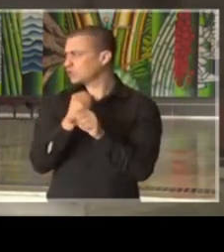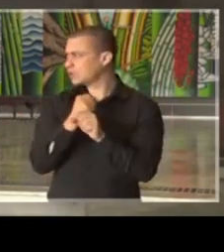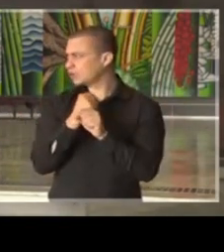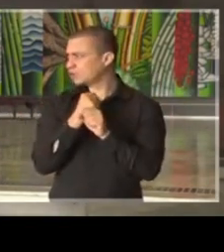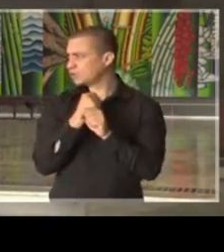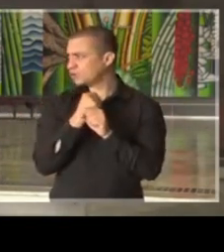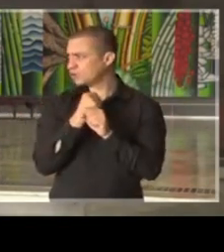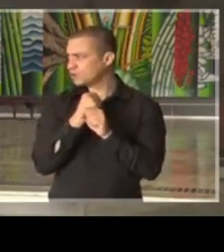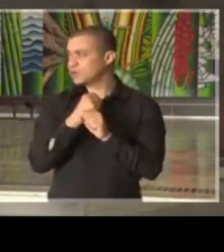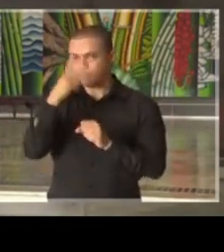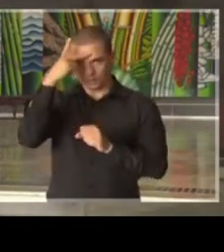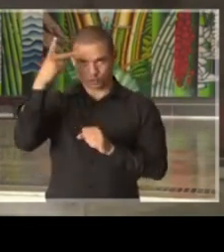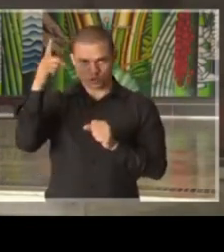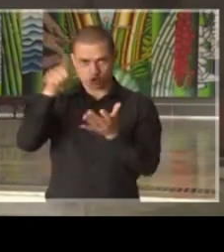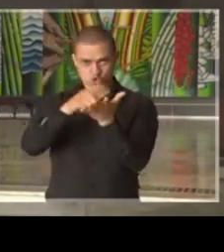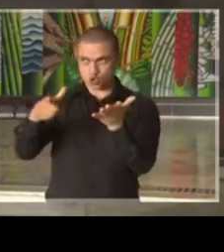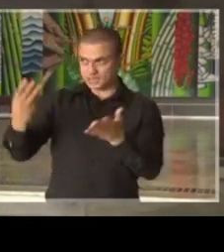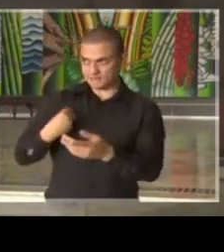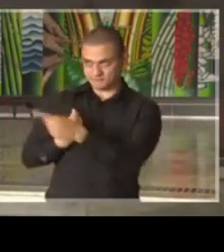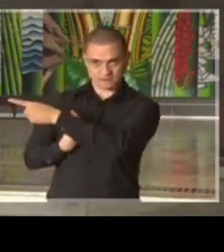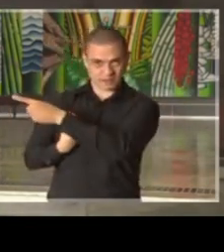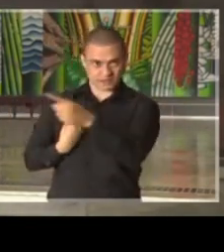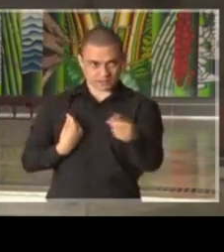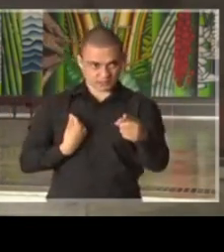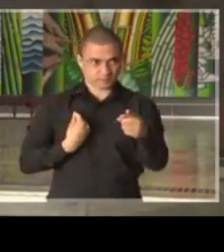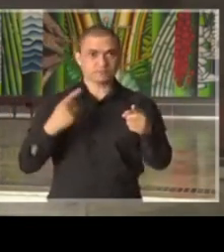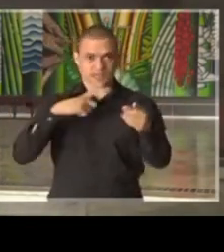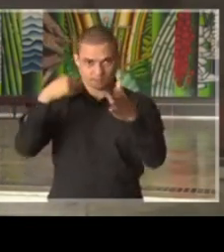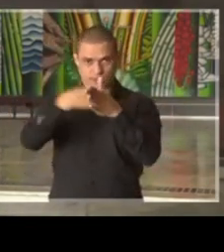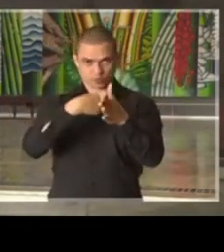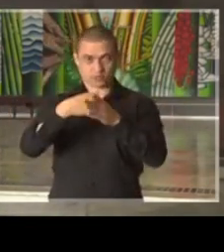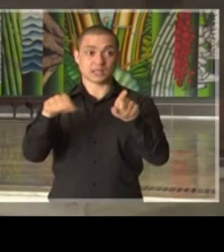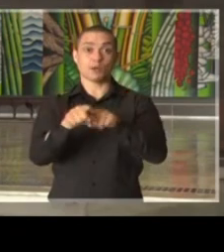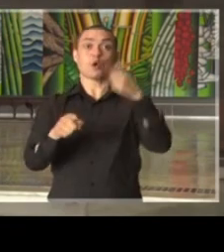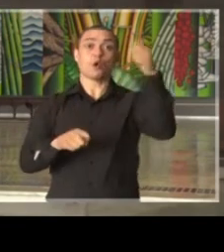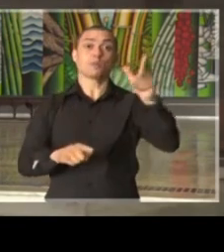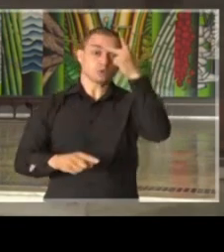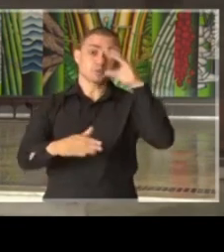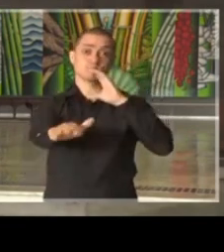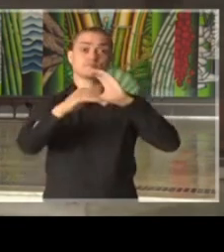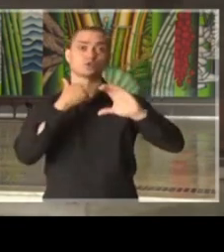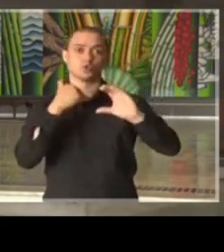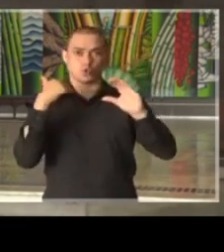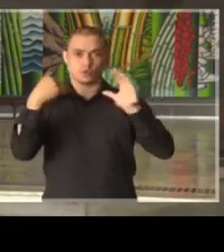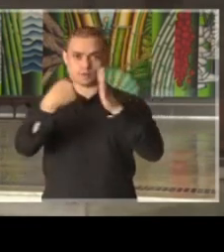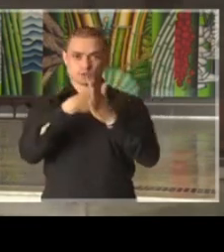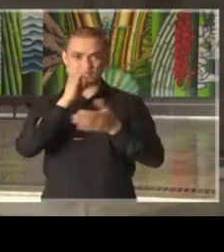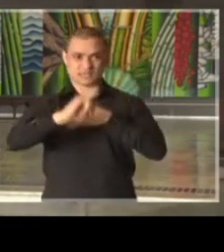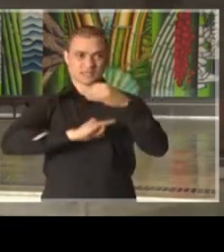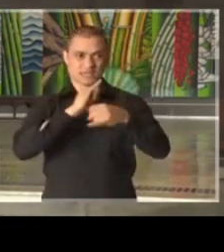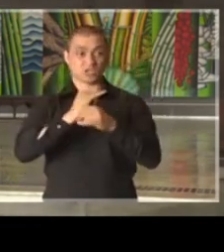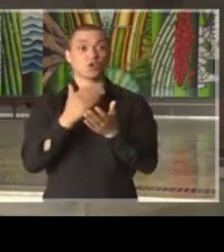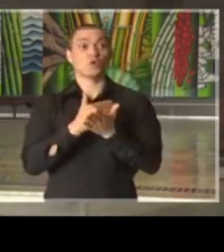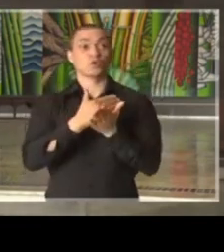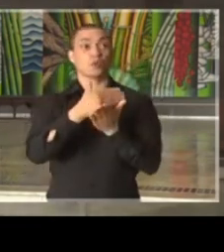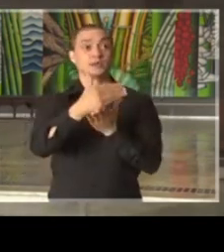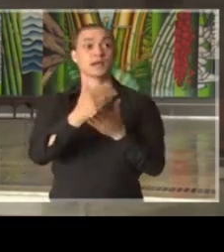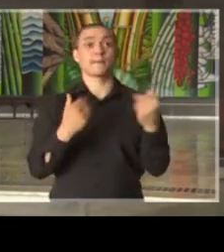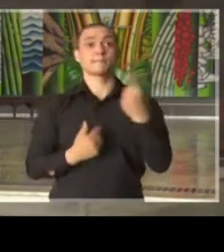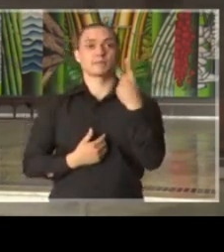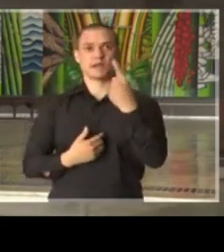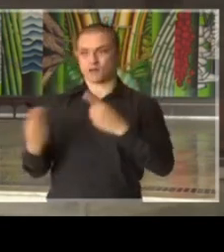os jornalistas que estão aqui presencialmente e aqueles que estão remotamente. Vamos começar com,